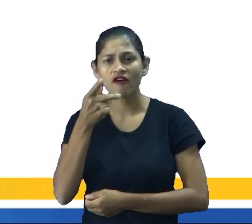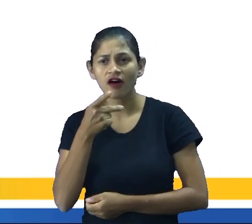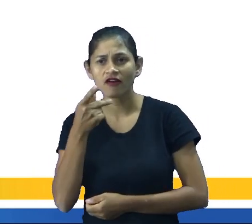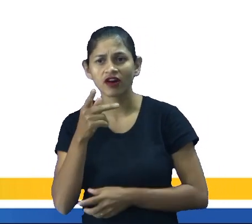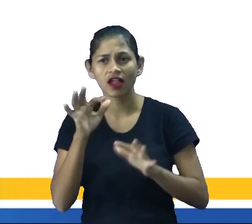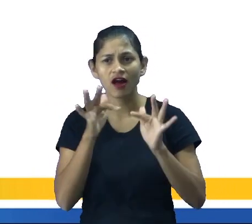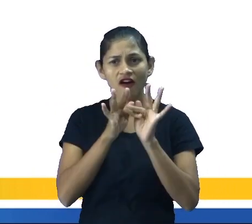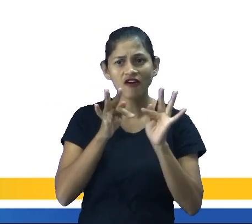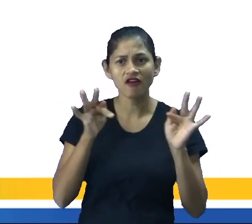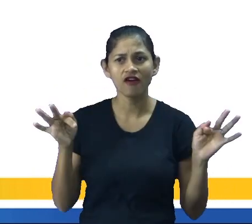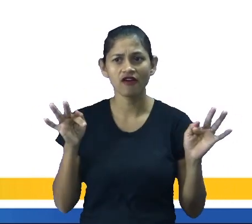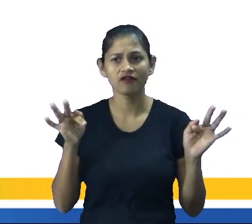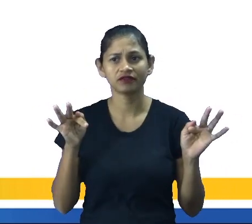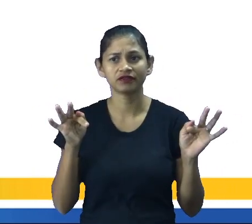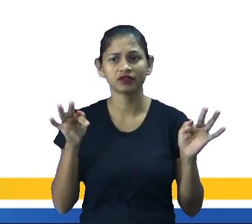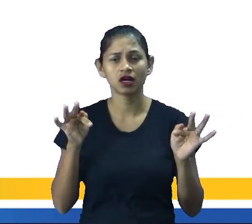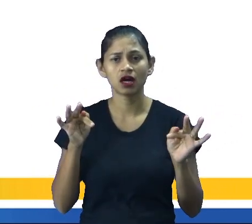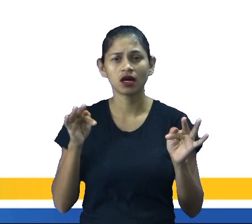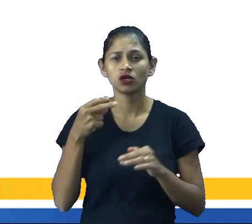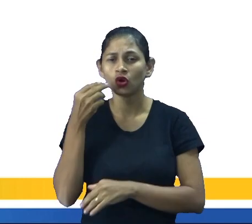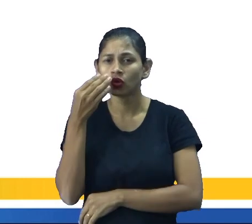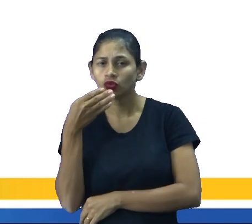inglês, trick or treat.